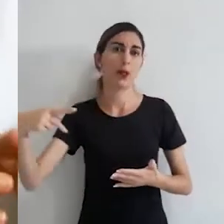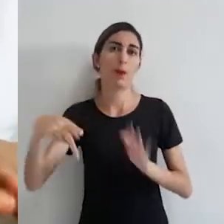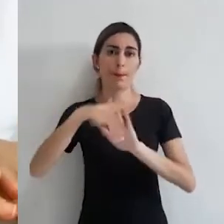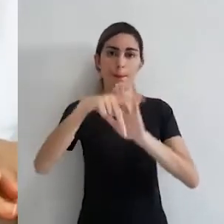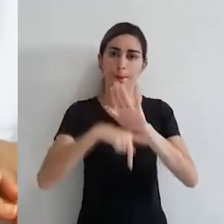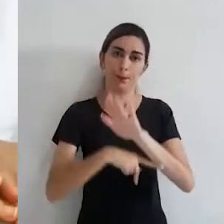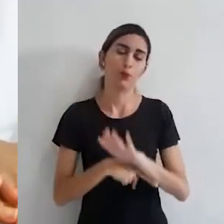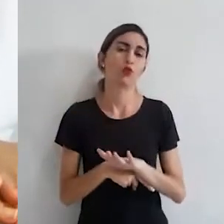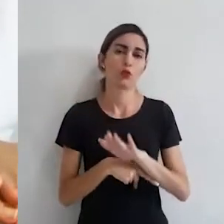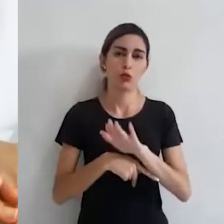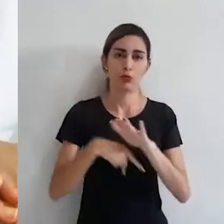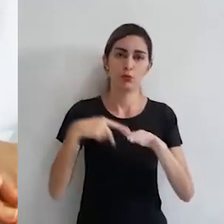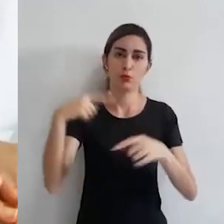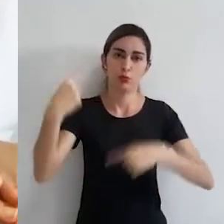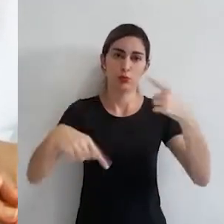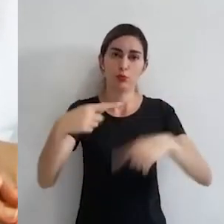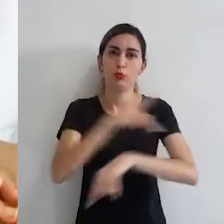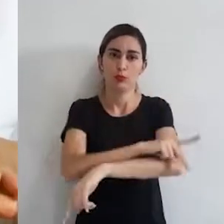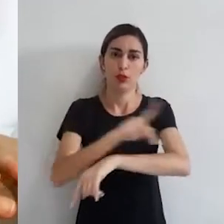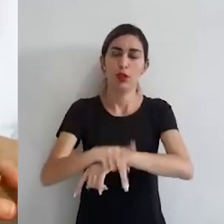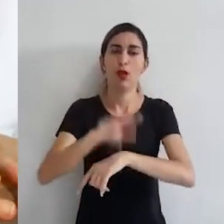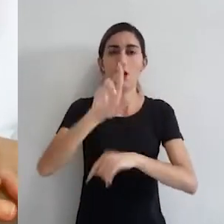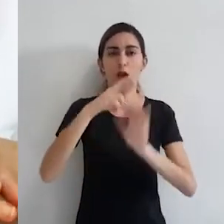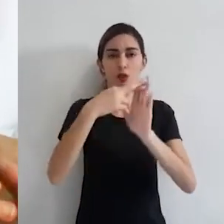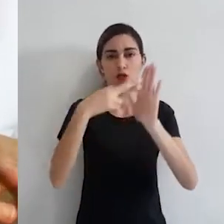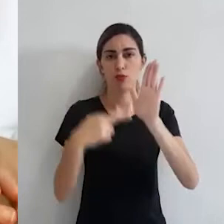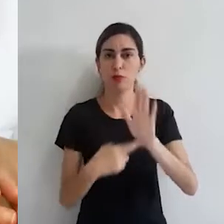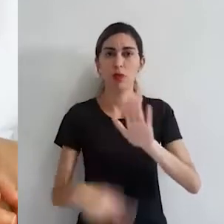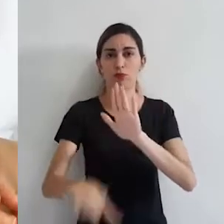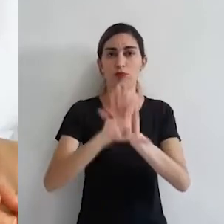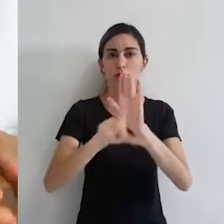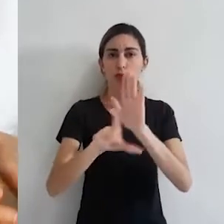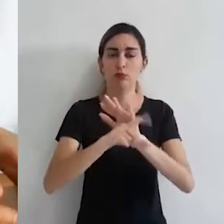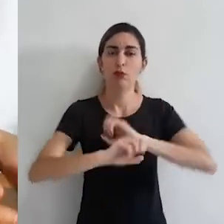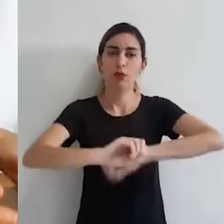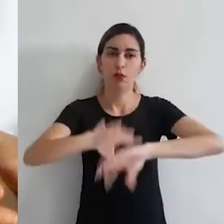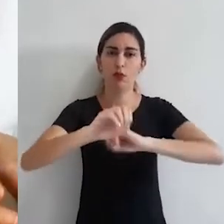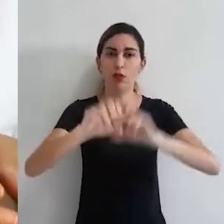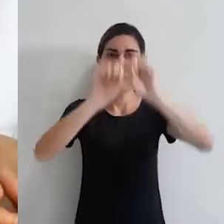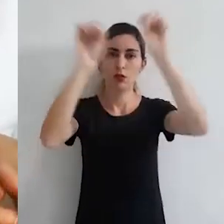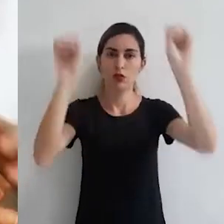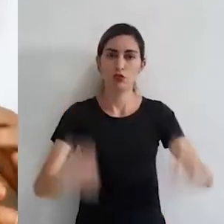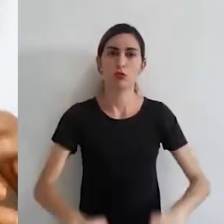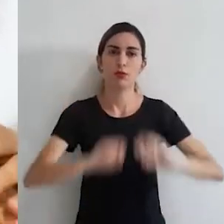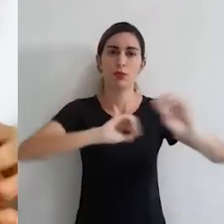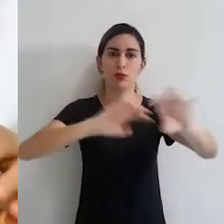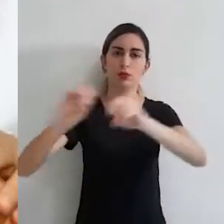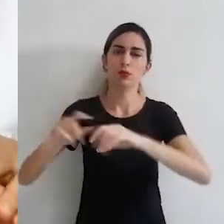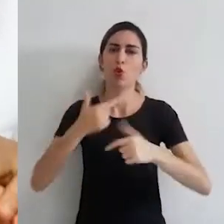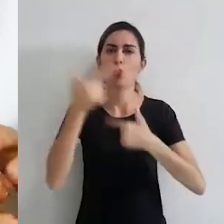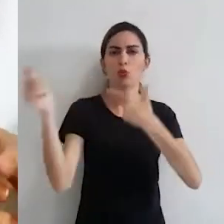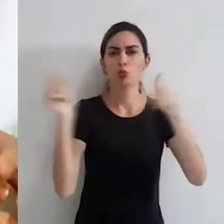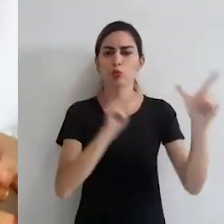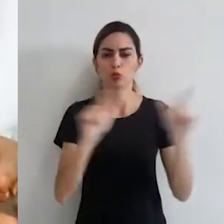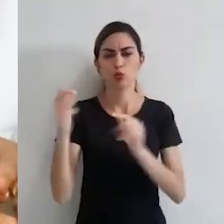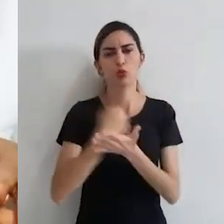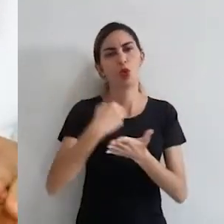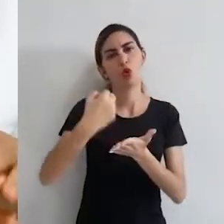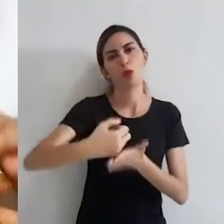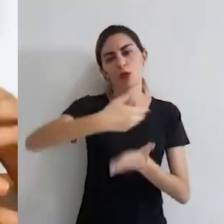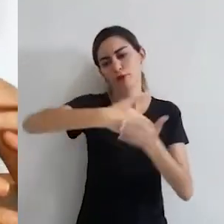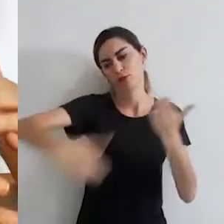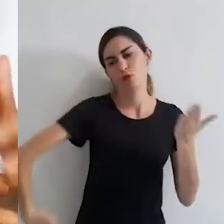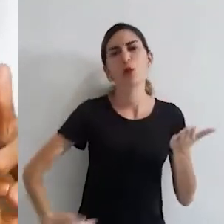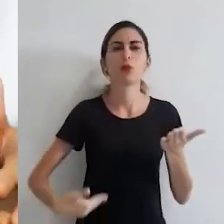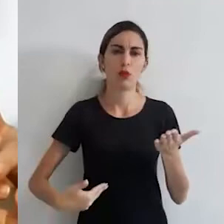projeto político-pedagógico, o regimento, a legislação sobre a educação e os sistemas de ensino, e demais documentos e formulários